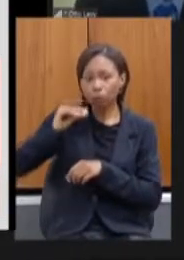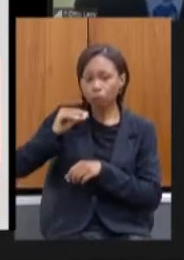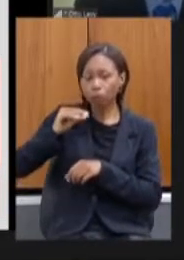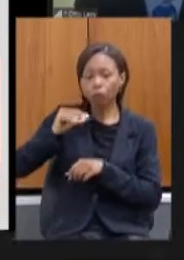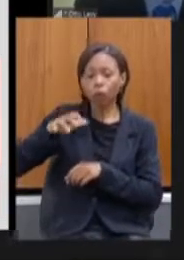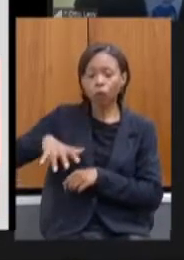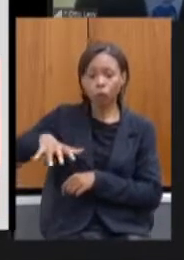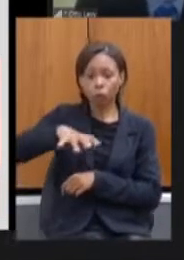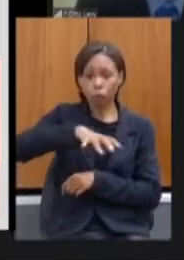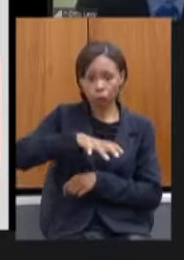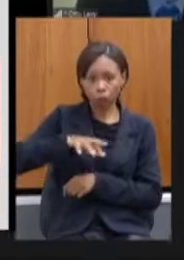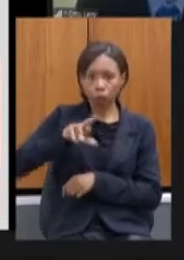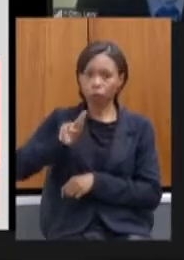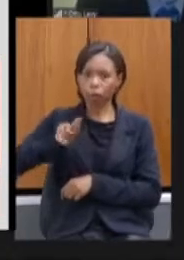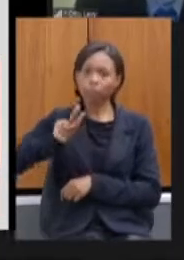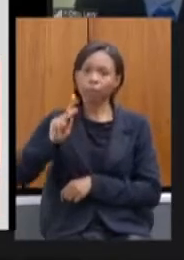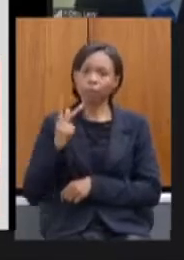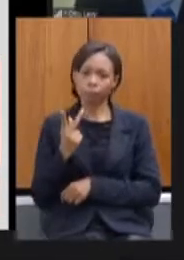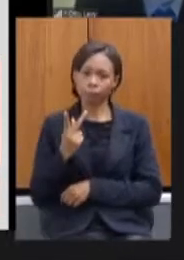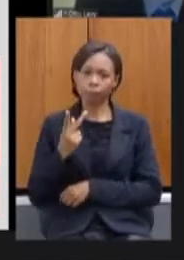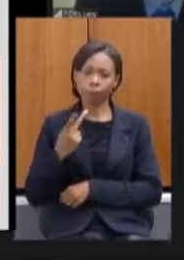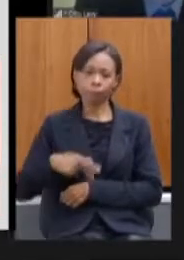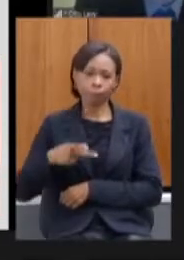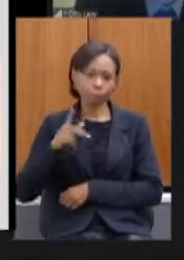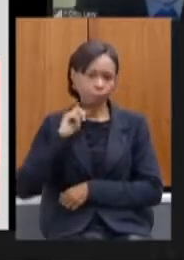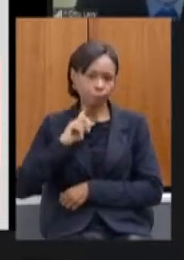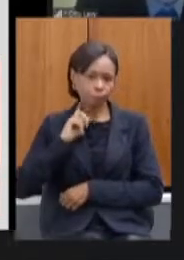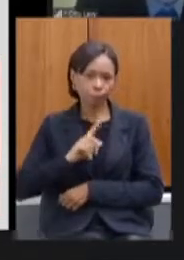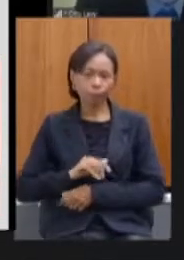de recursos humanos do estado próximo